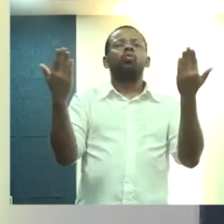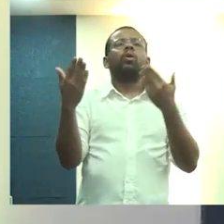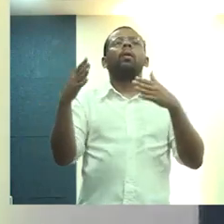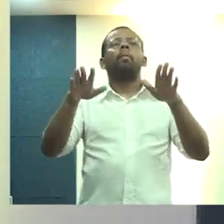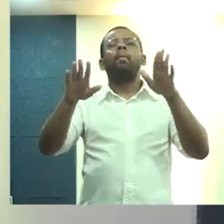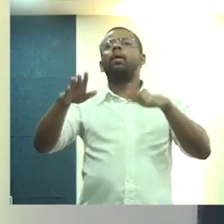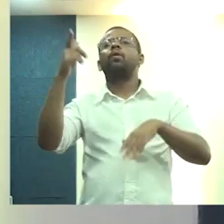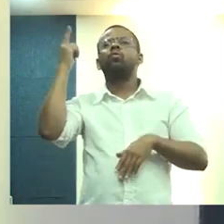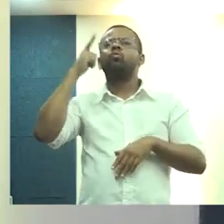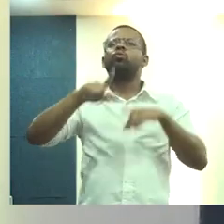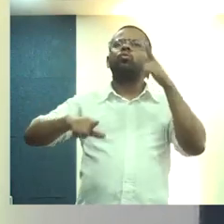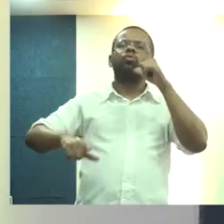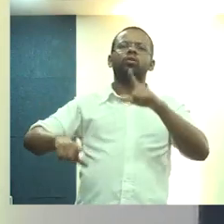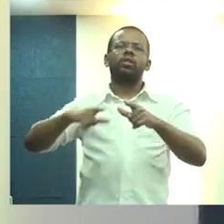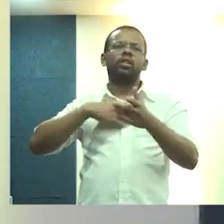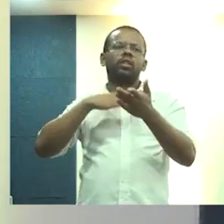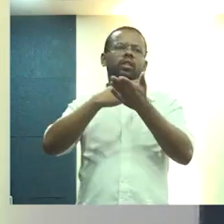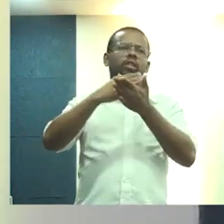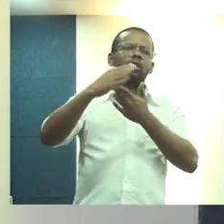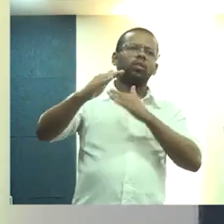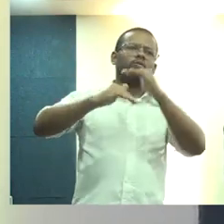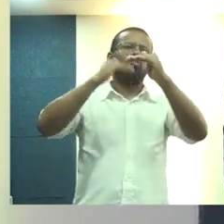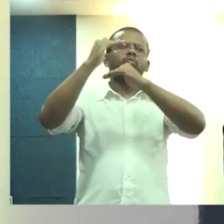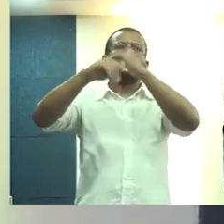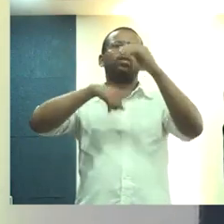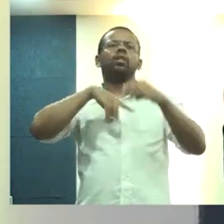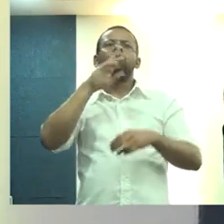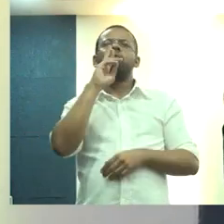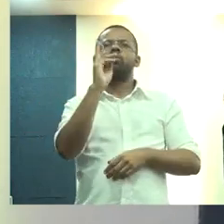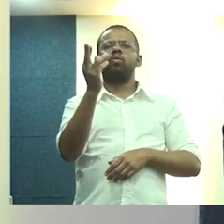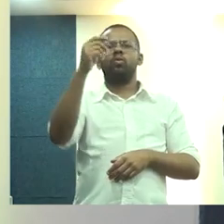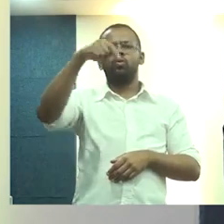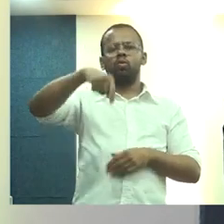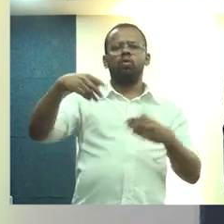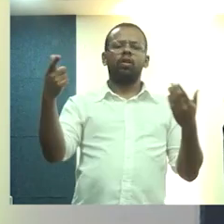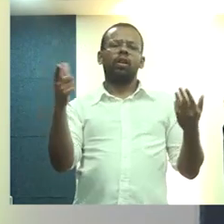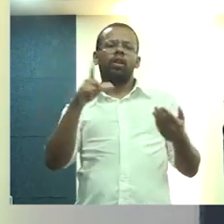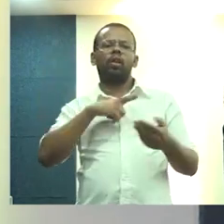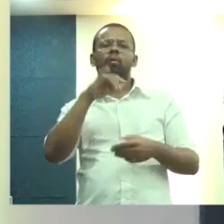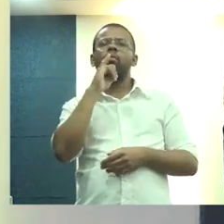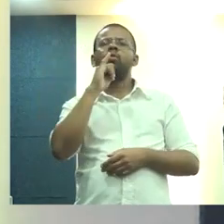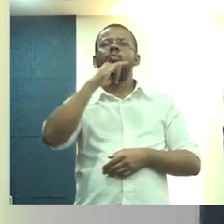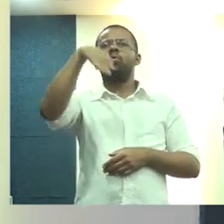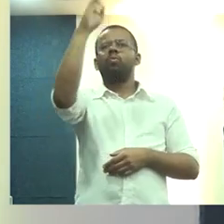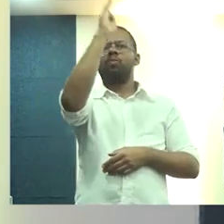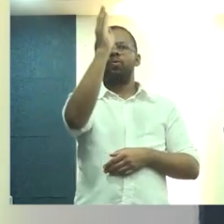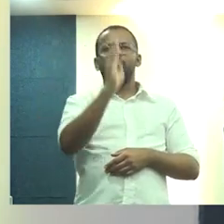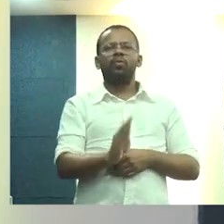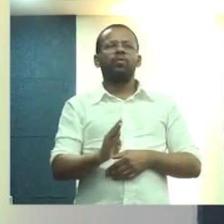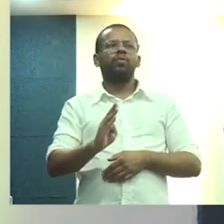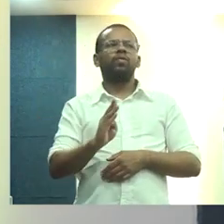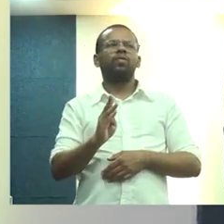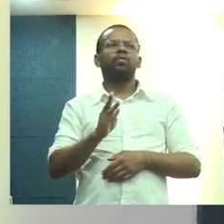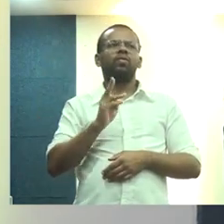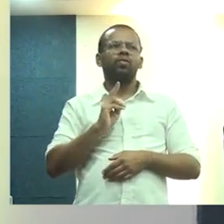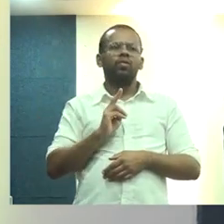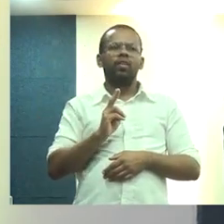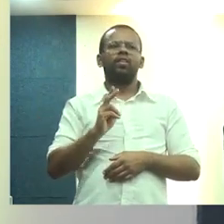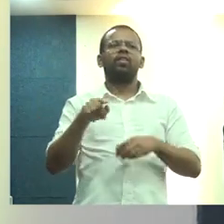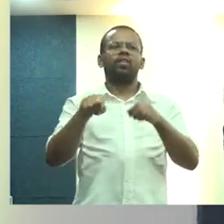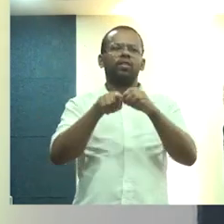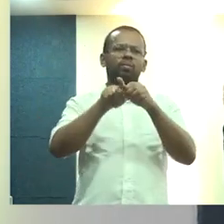que é possível, sim, a gente iniciar processos que podem dar resultado para a gente, pode ser exemplo para o Brasil. Vai ser assim lá na Cabrita de São